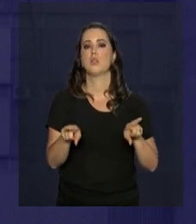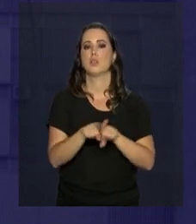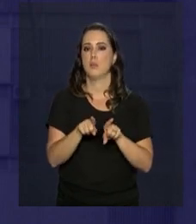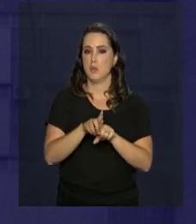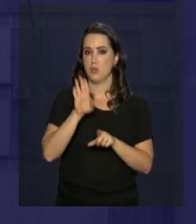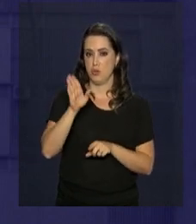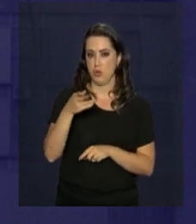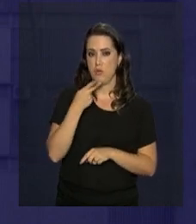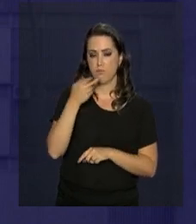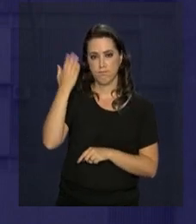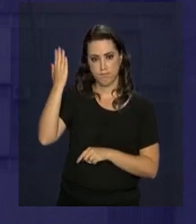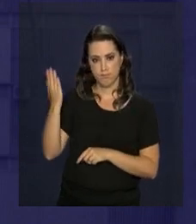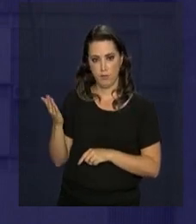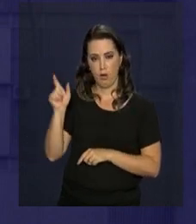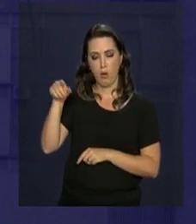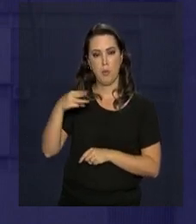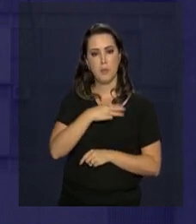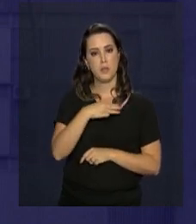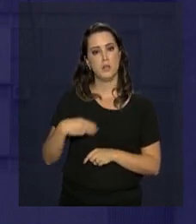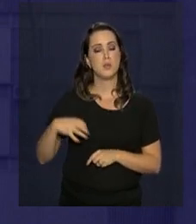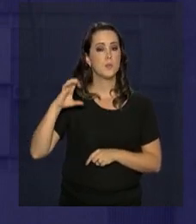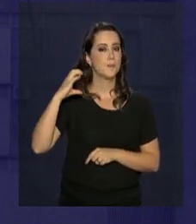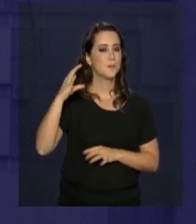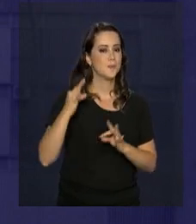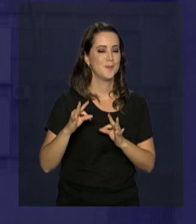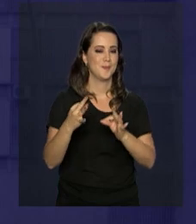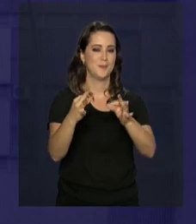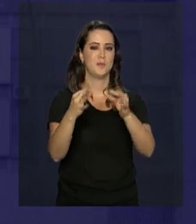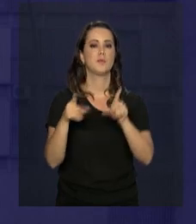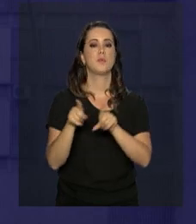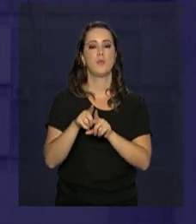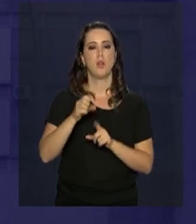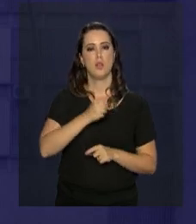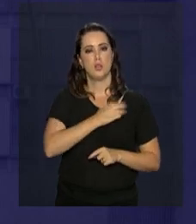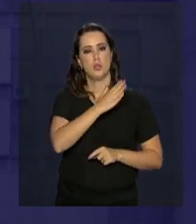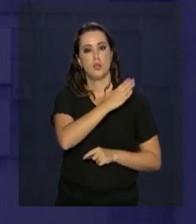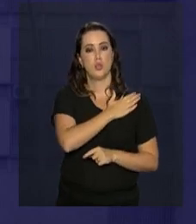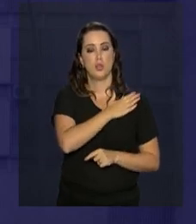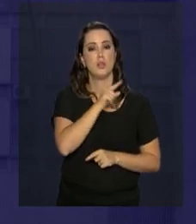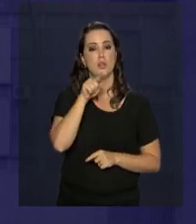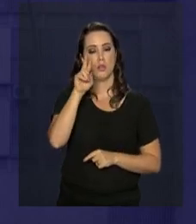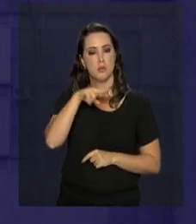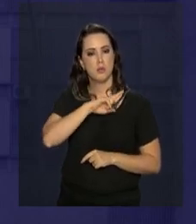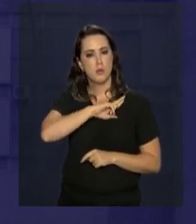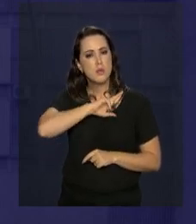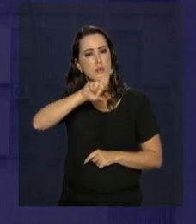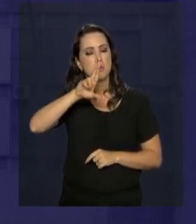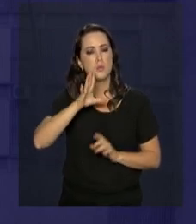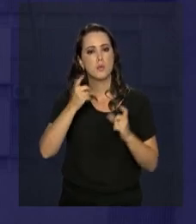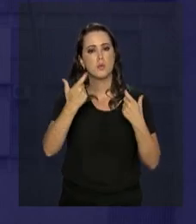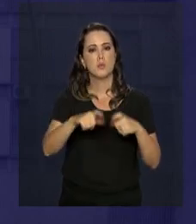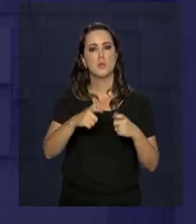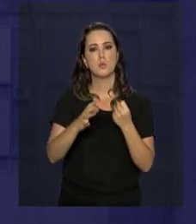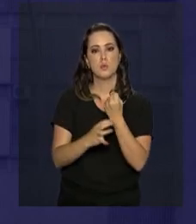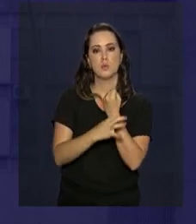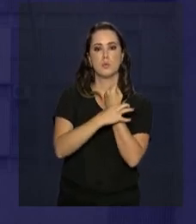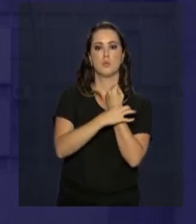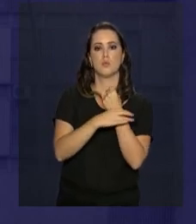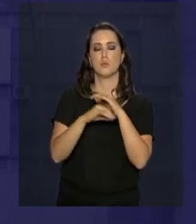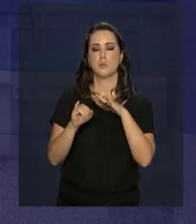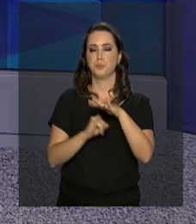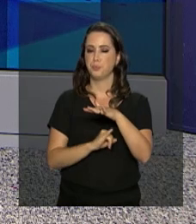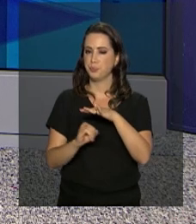astronauta Marcos Pontes como ministro da Ciência e Tecnologia e o general Augusto Heleno como responsável pelo Gabinete de Segurança